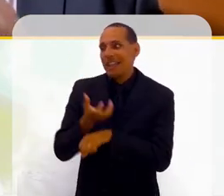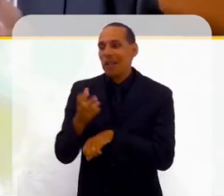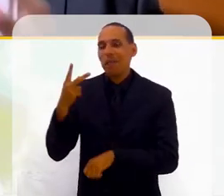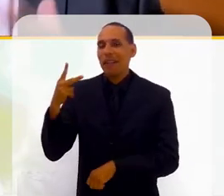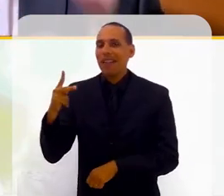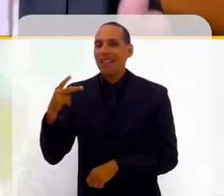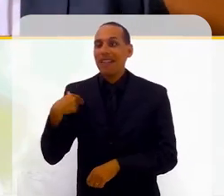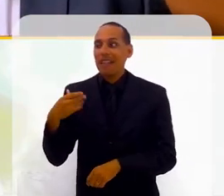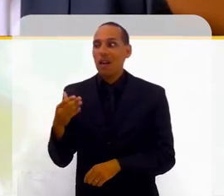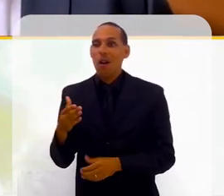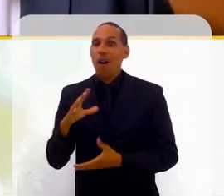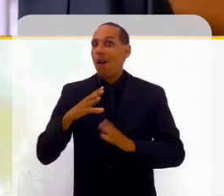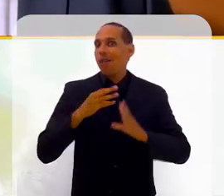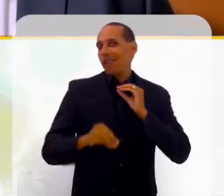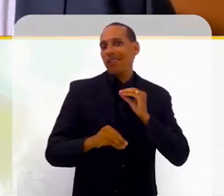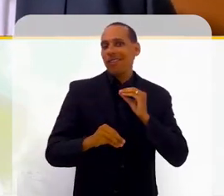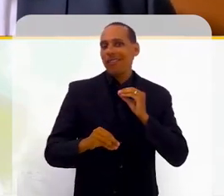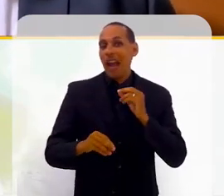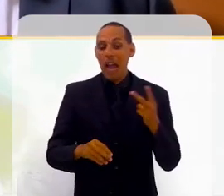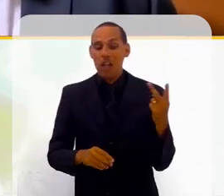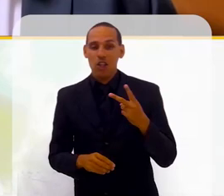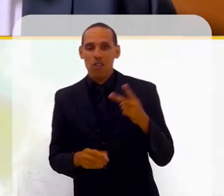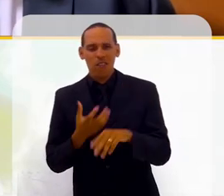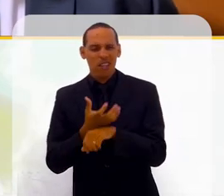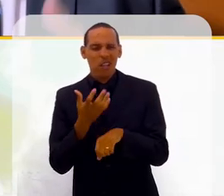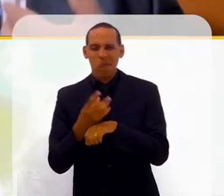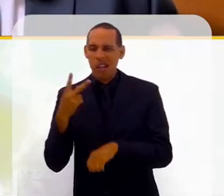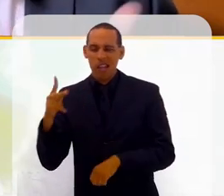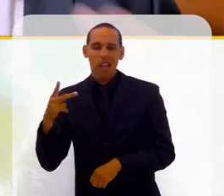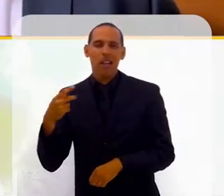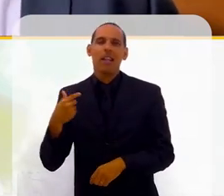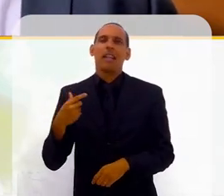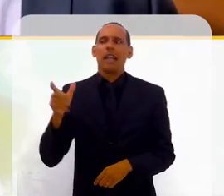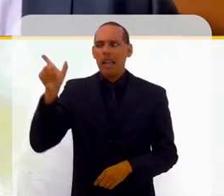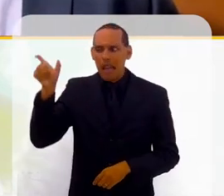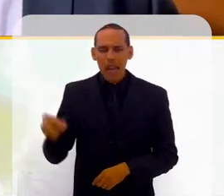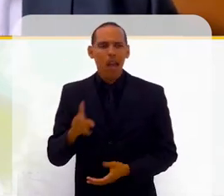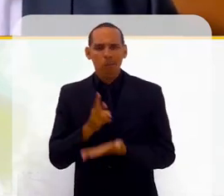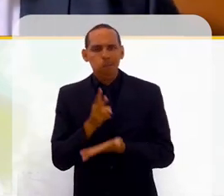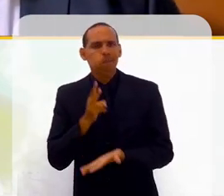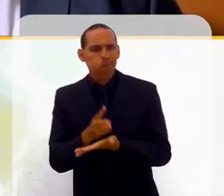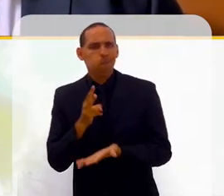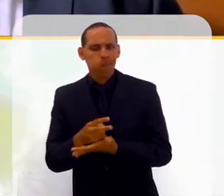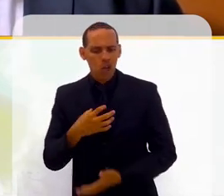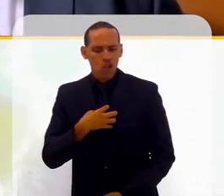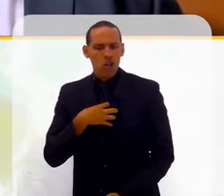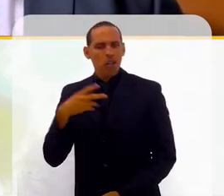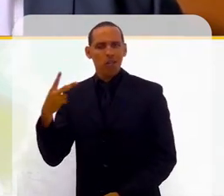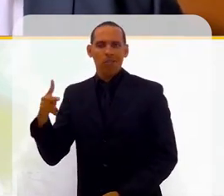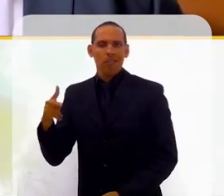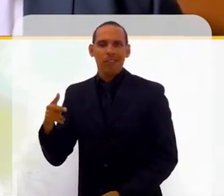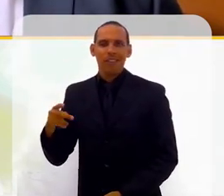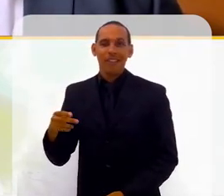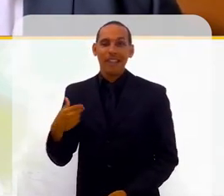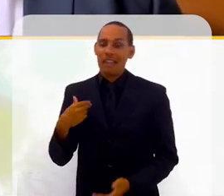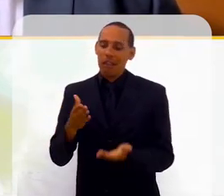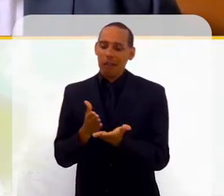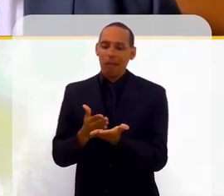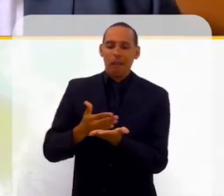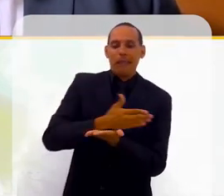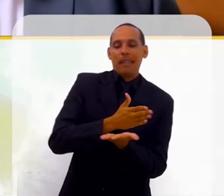disciplina com ele. Depois da segunda disciplina que eu tive com ele e continuava no mesmo estilo, eu evitava Tentava